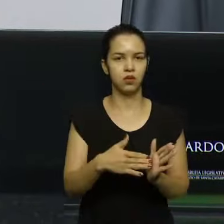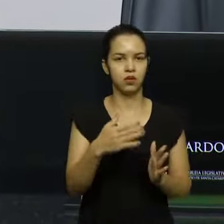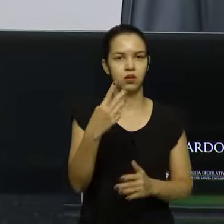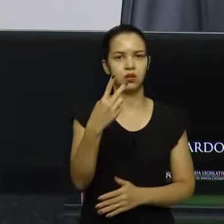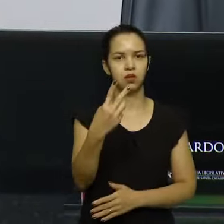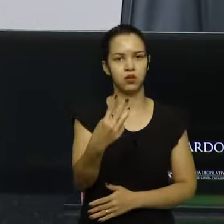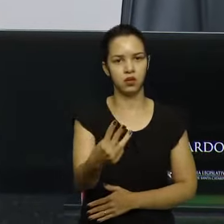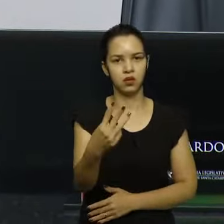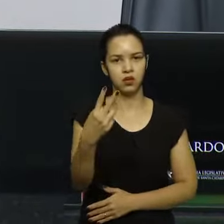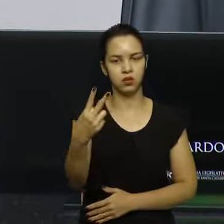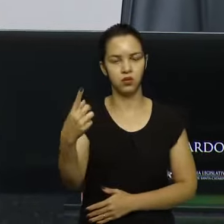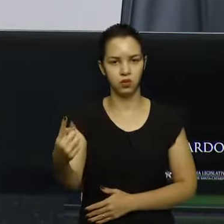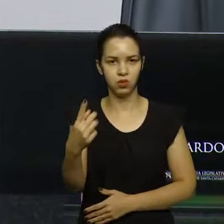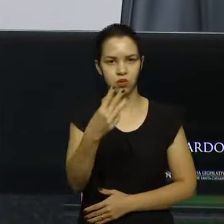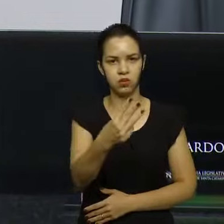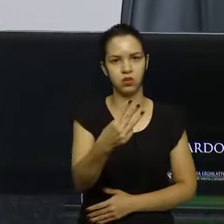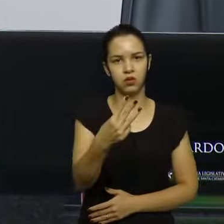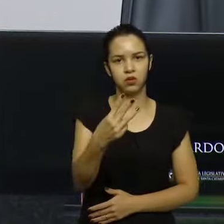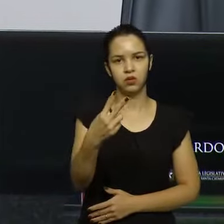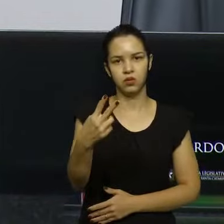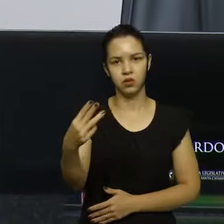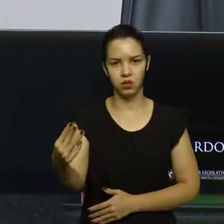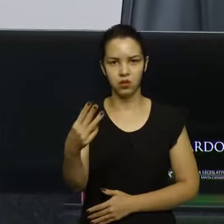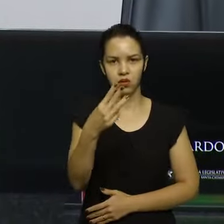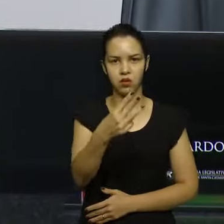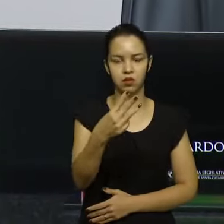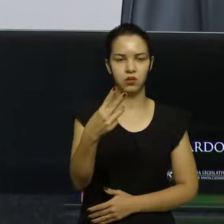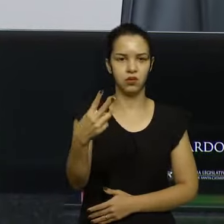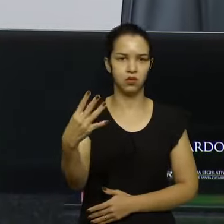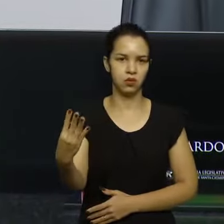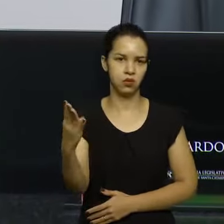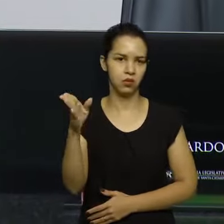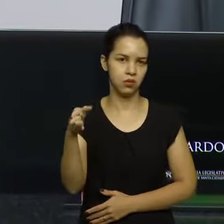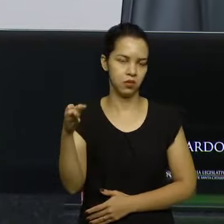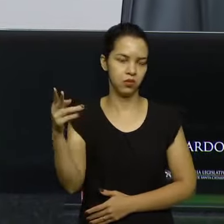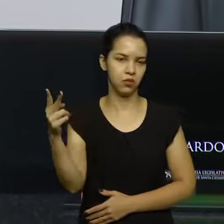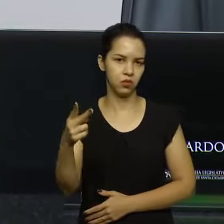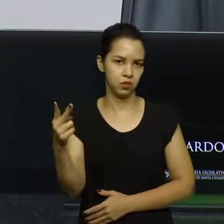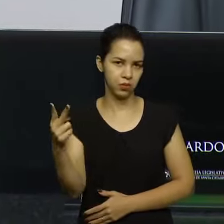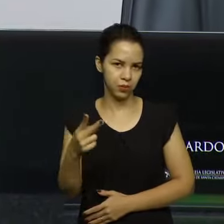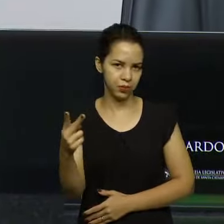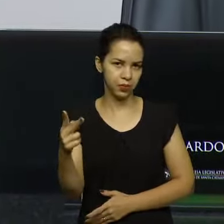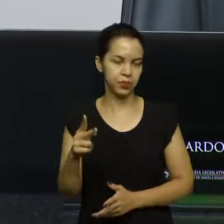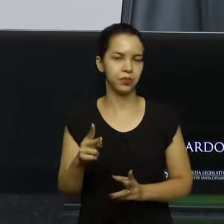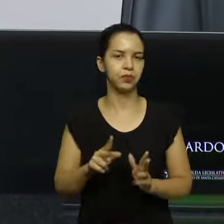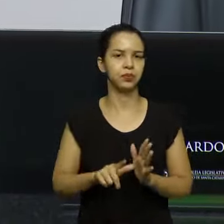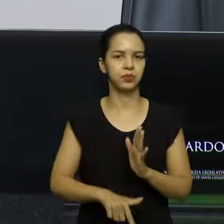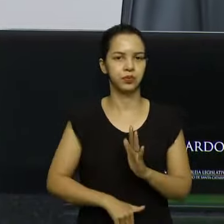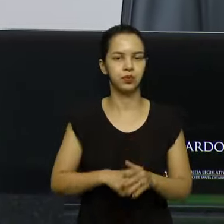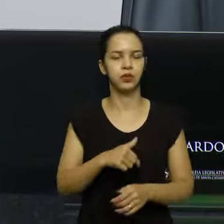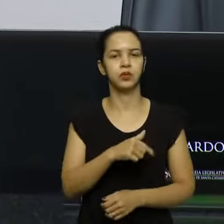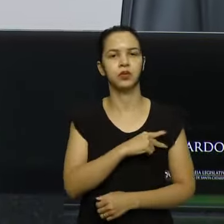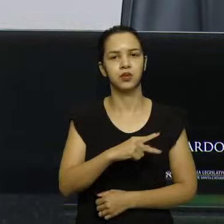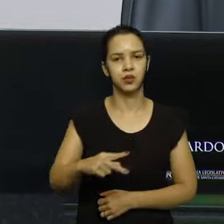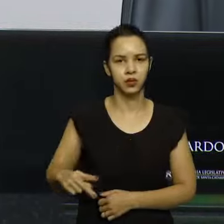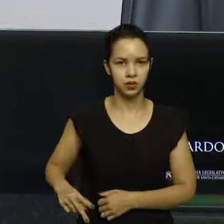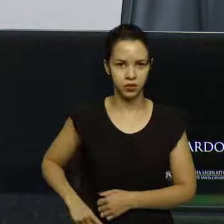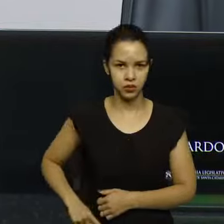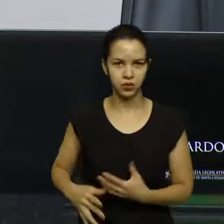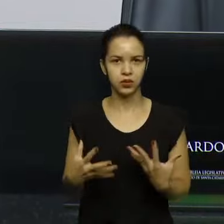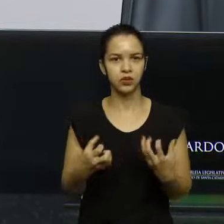323 e 324, barra 2022. Na sequência, o senhor presidente deferiu os requerimentos nº